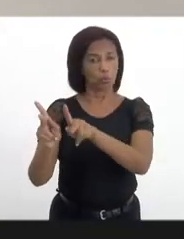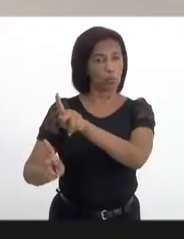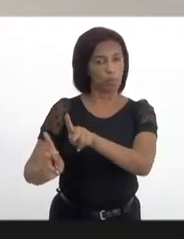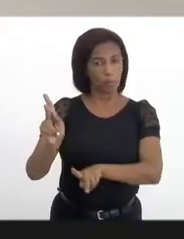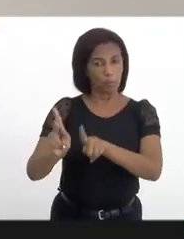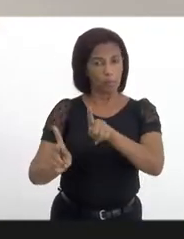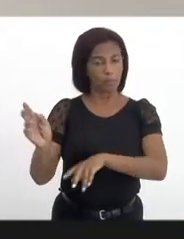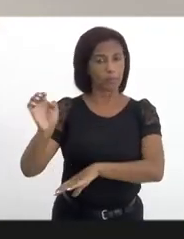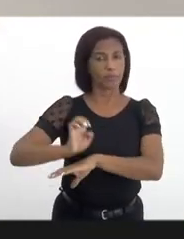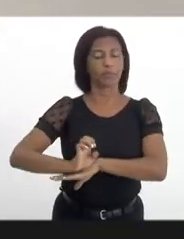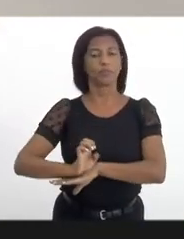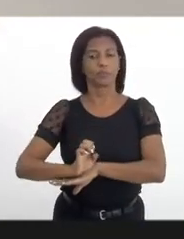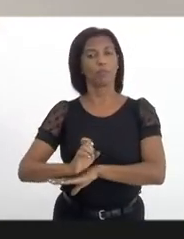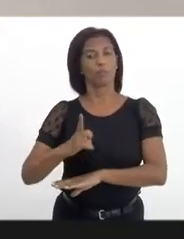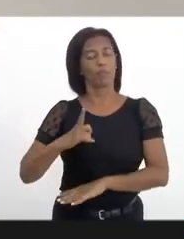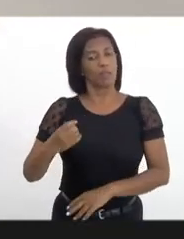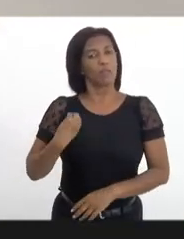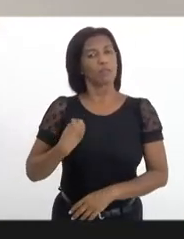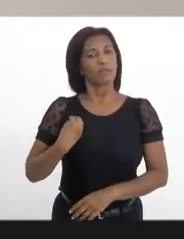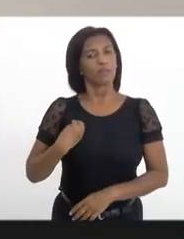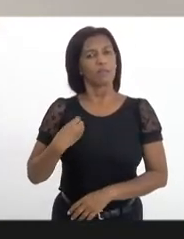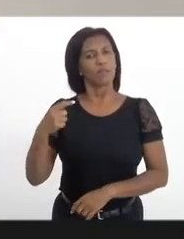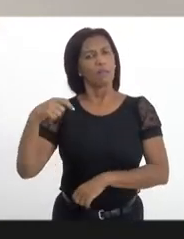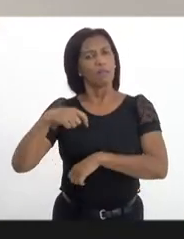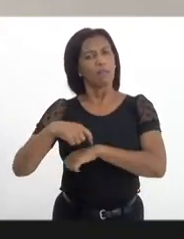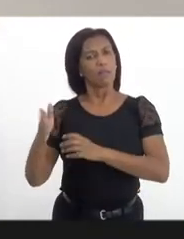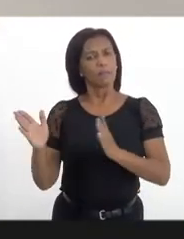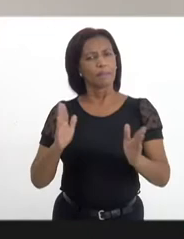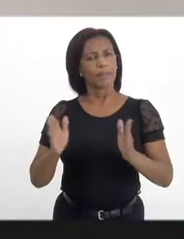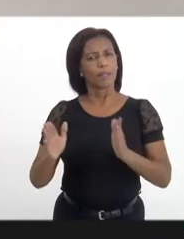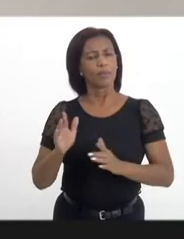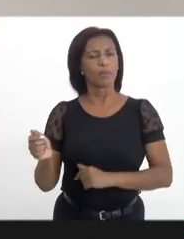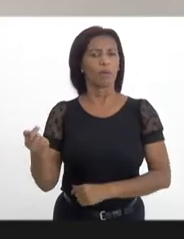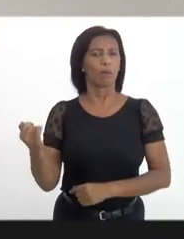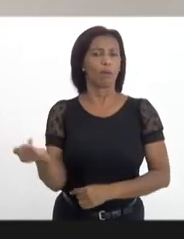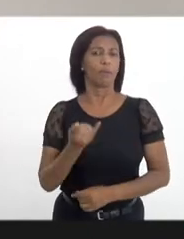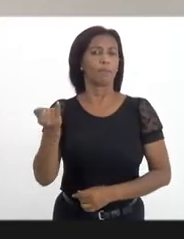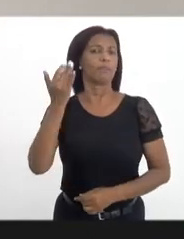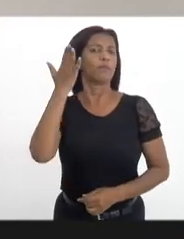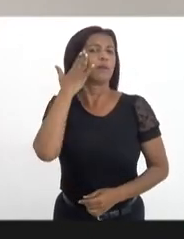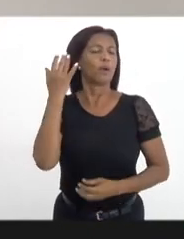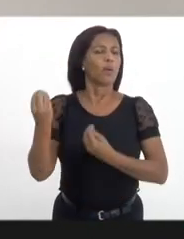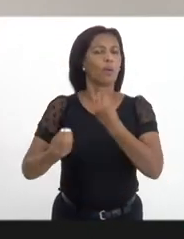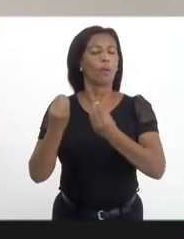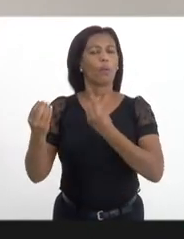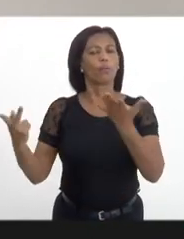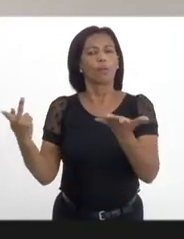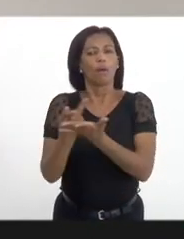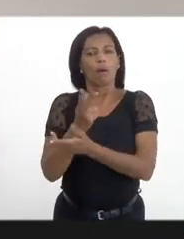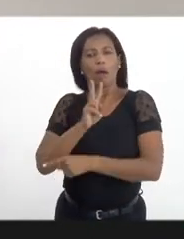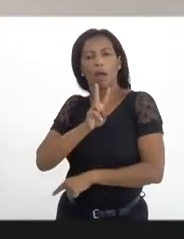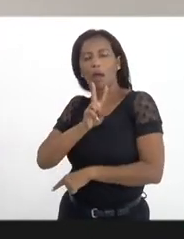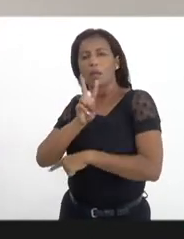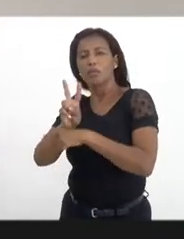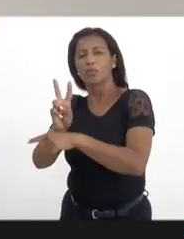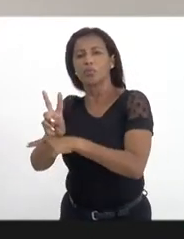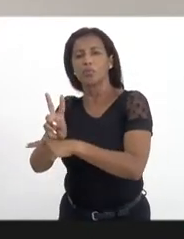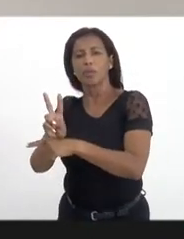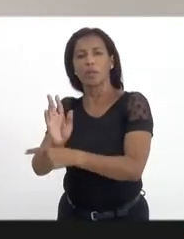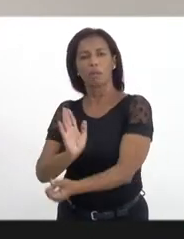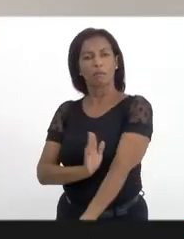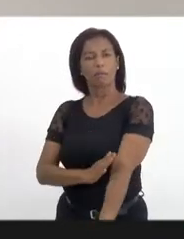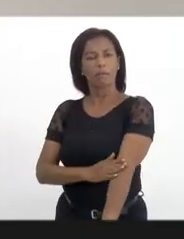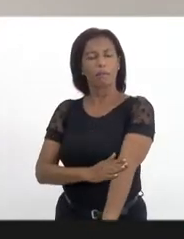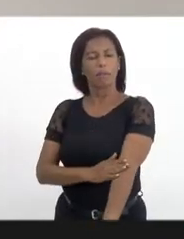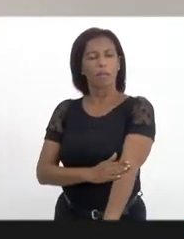do estado do Rio tem vivido, nesse período é muito importante saber como está acontecendo o atendimento aos dependentes químicos,